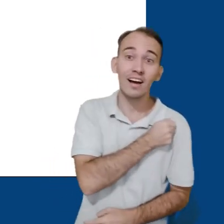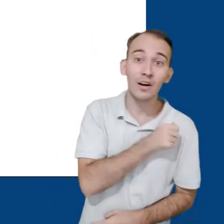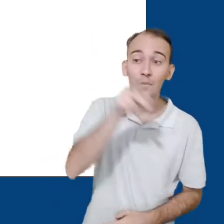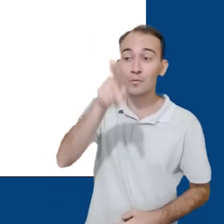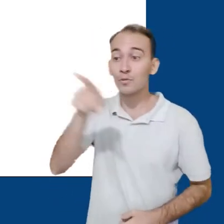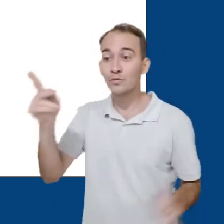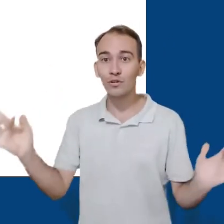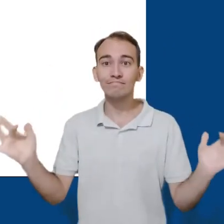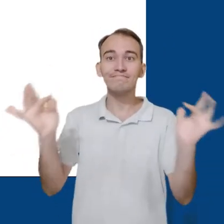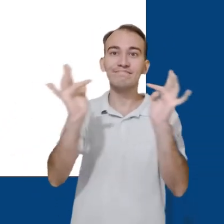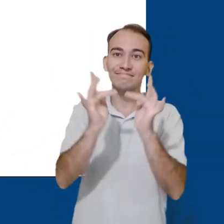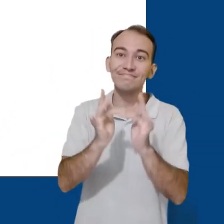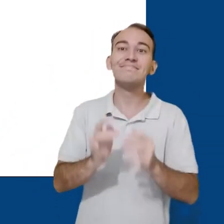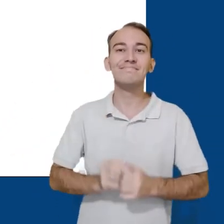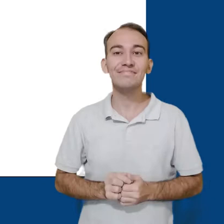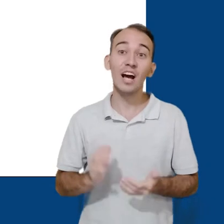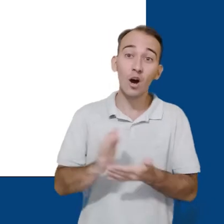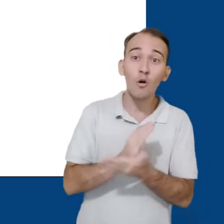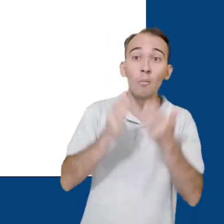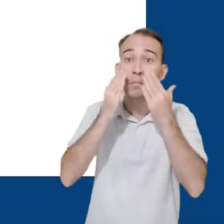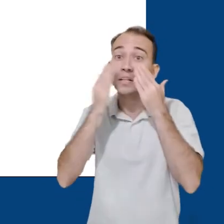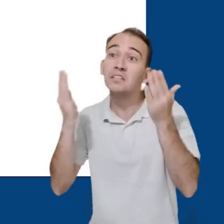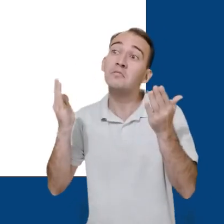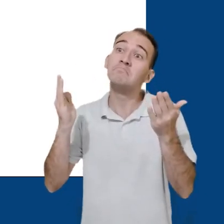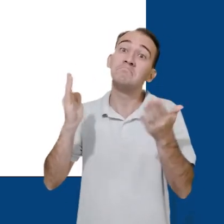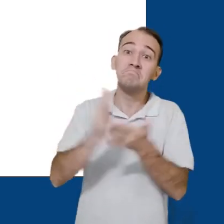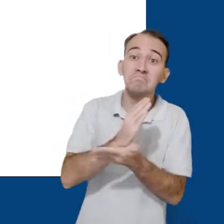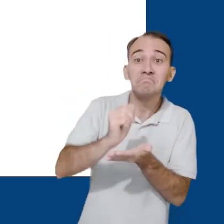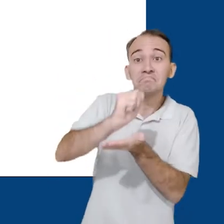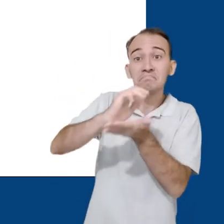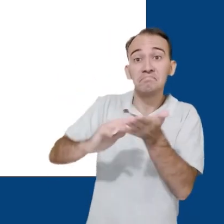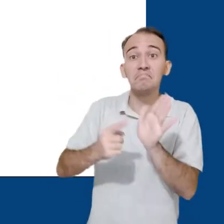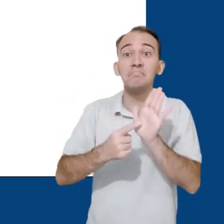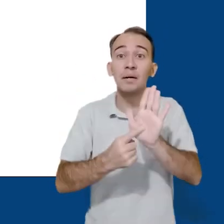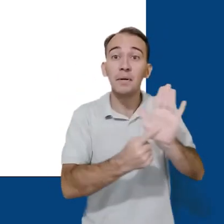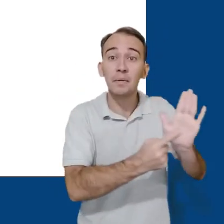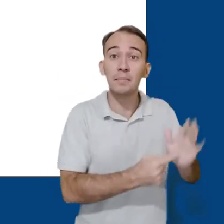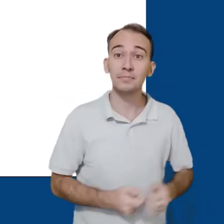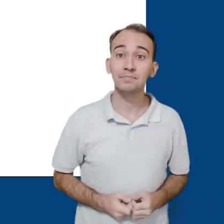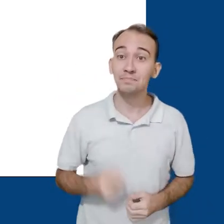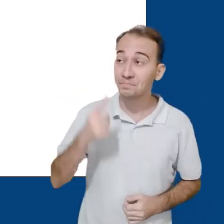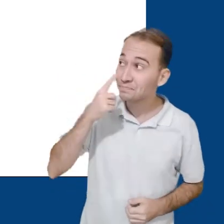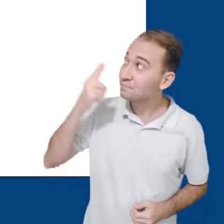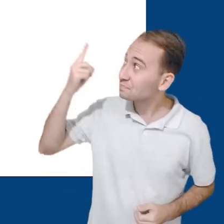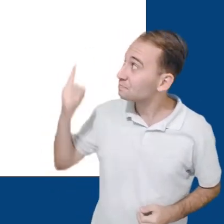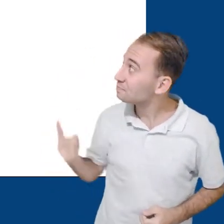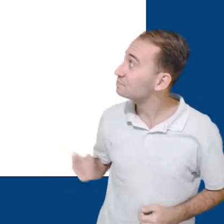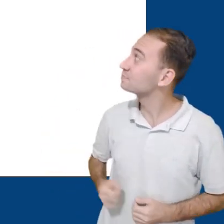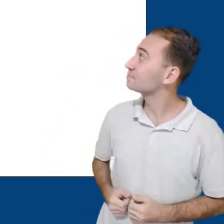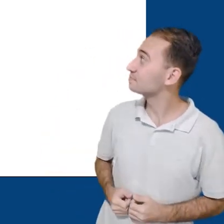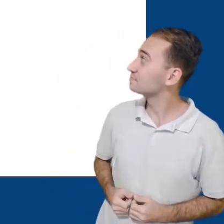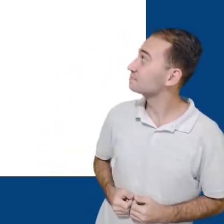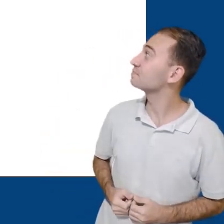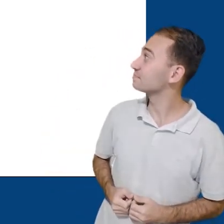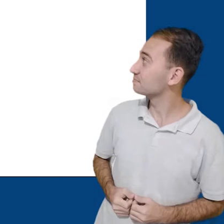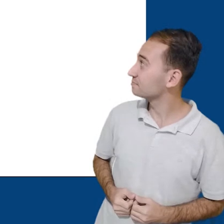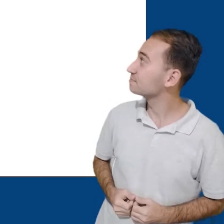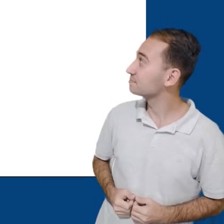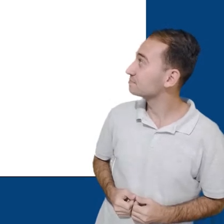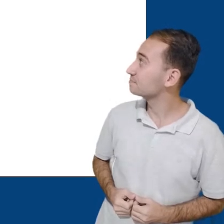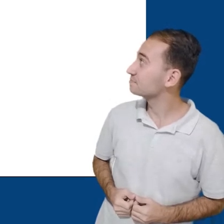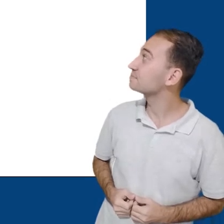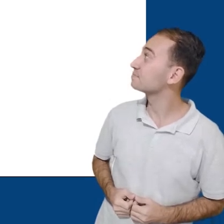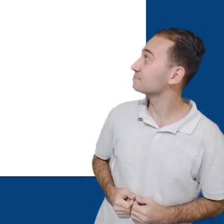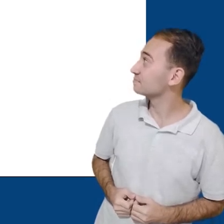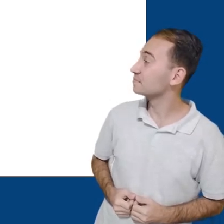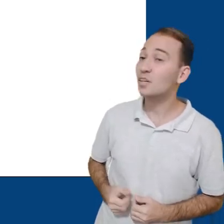apresentação de portfólios e atividades em geral. Na tela inicial, temos duas seções. A primeira seção, demarcada na área superior,